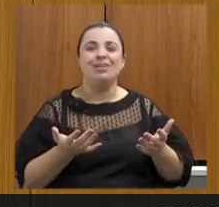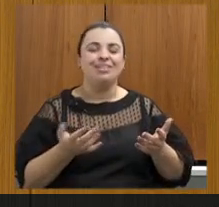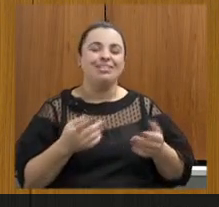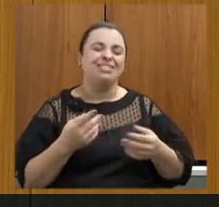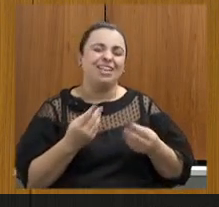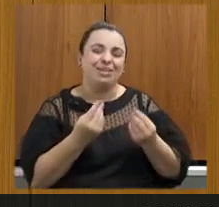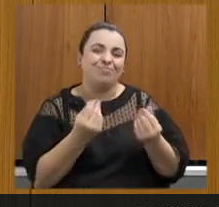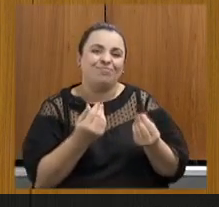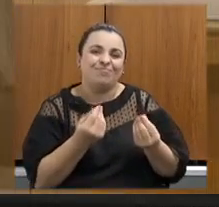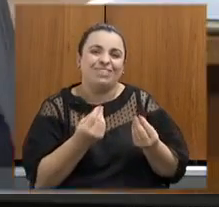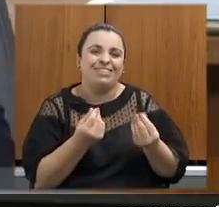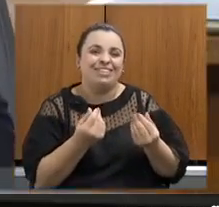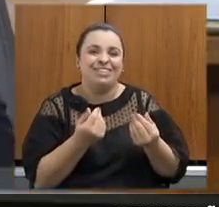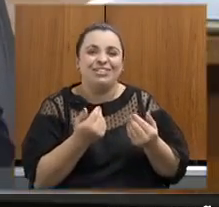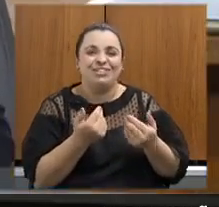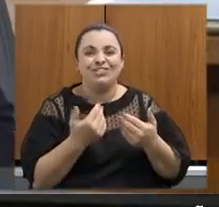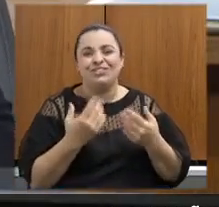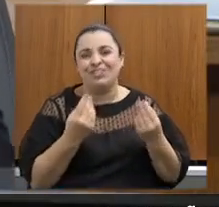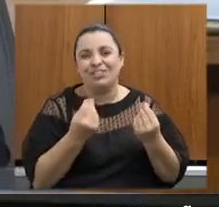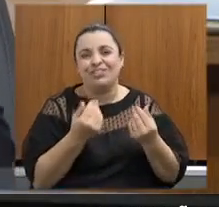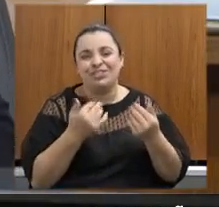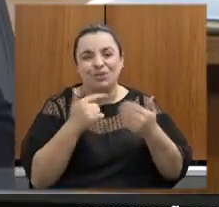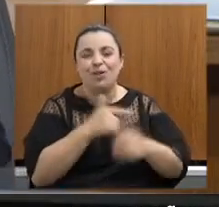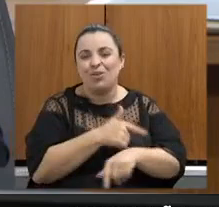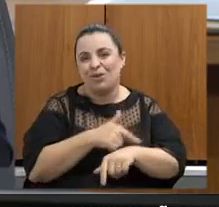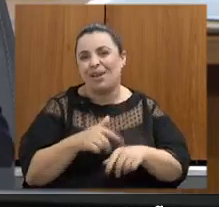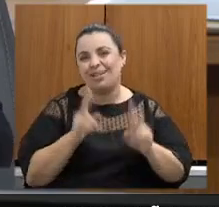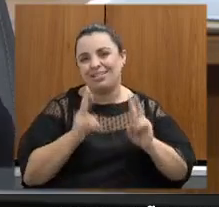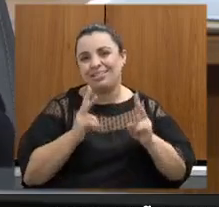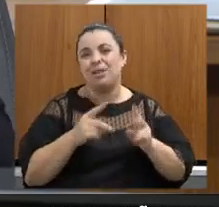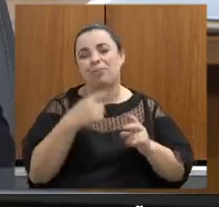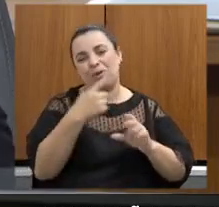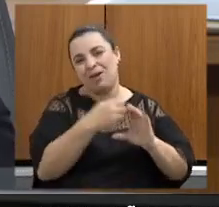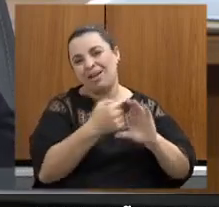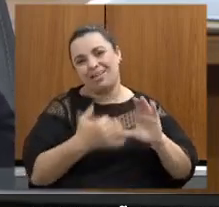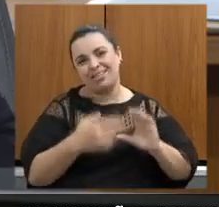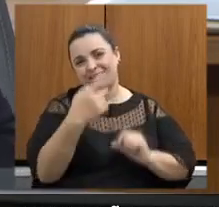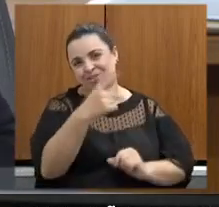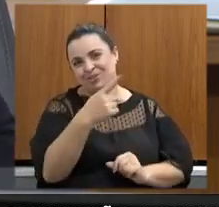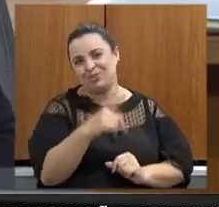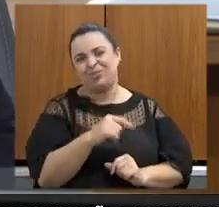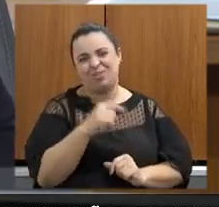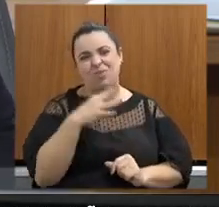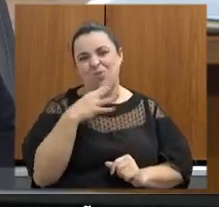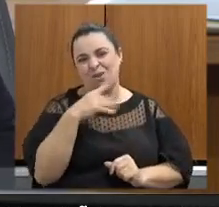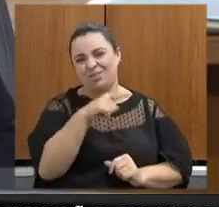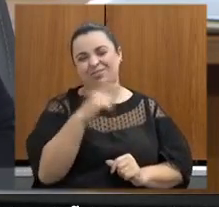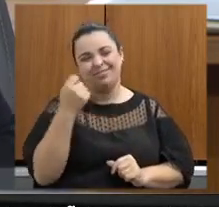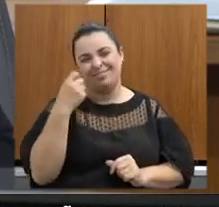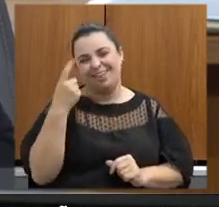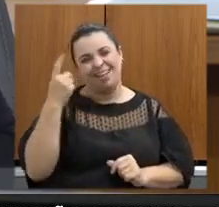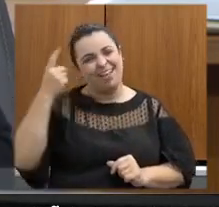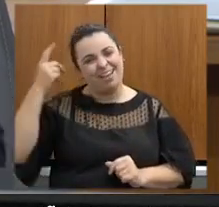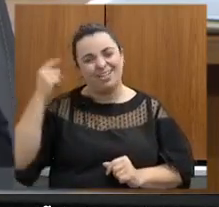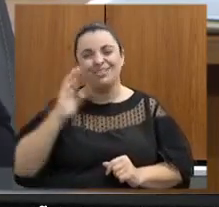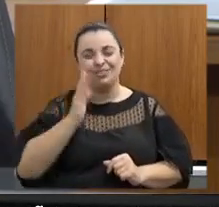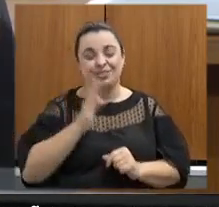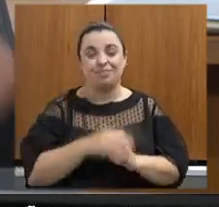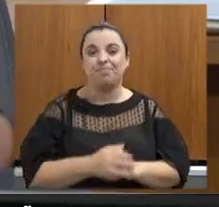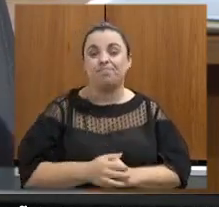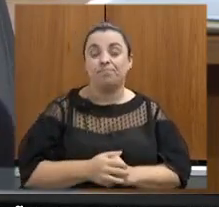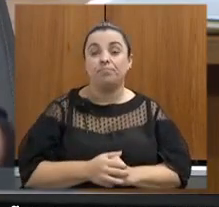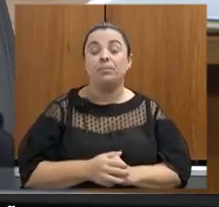sempre muito gentil que é uma característica da Marília que a gente já conhece há muito tempo eu queria